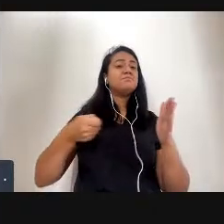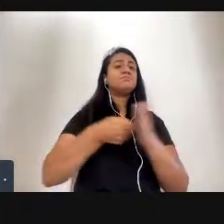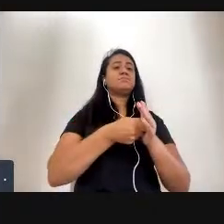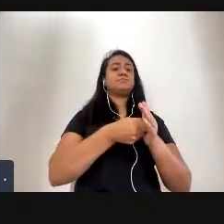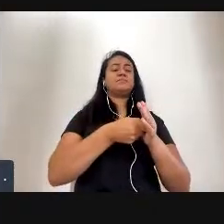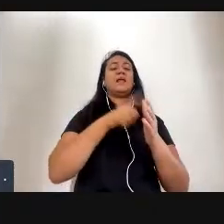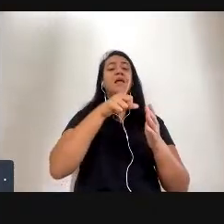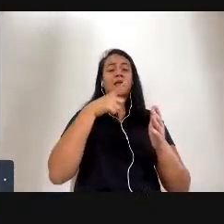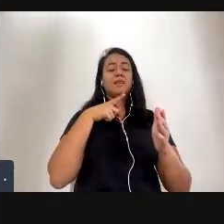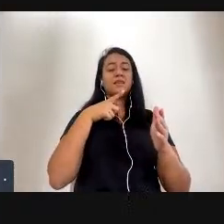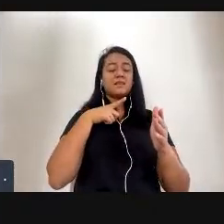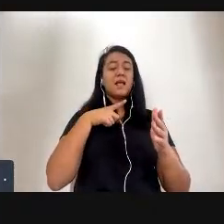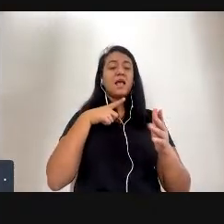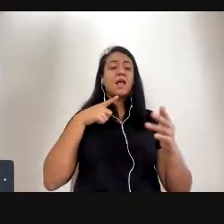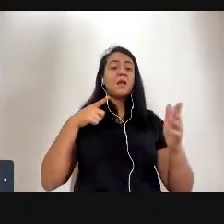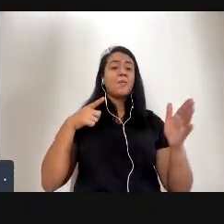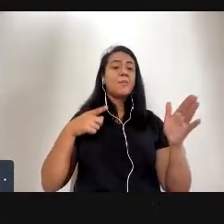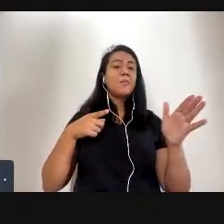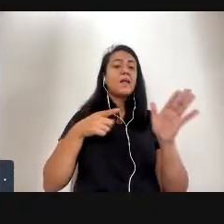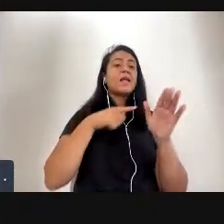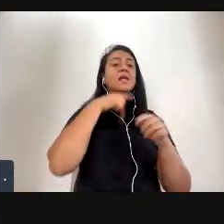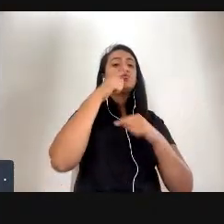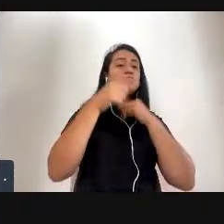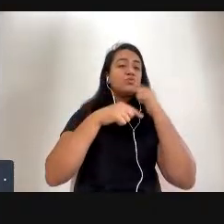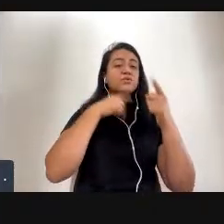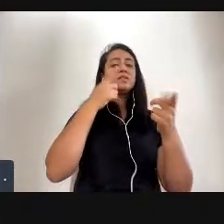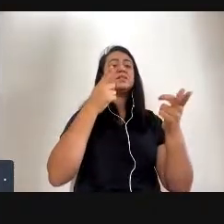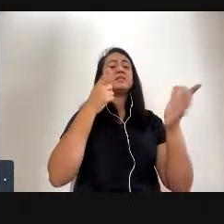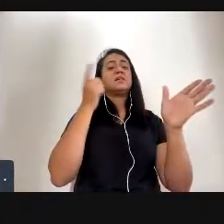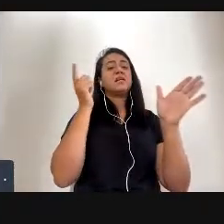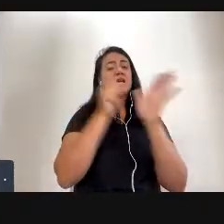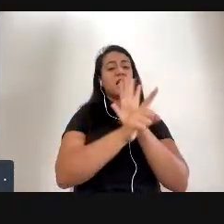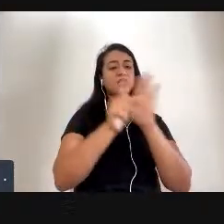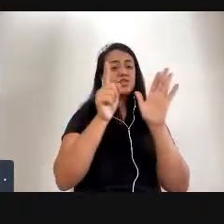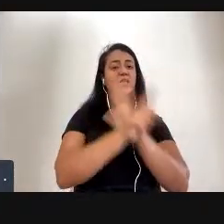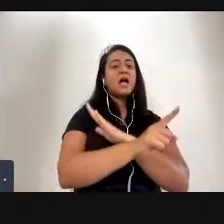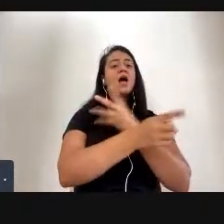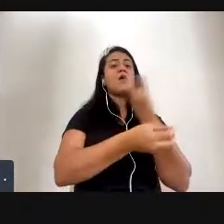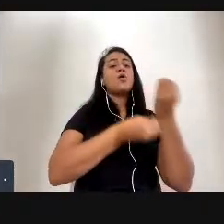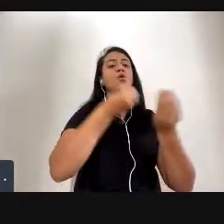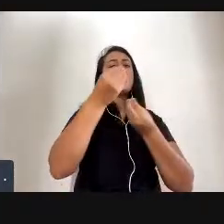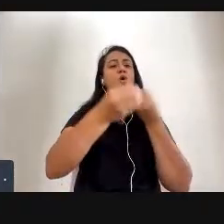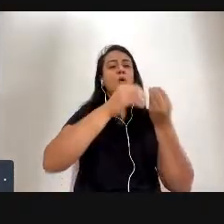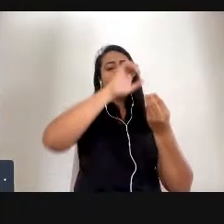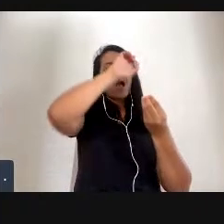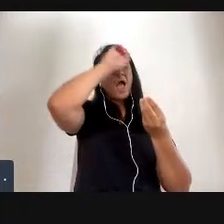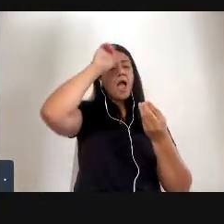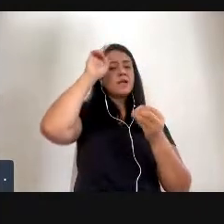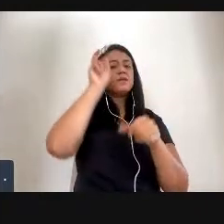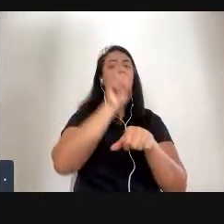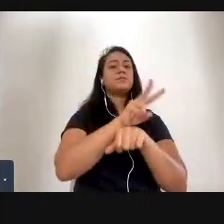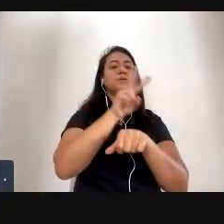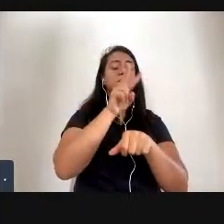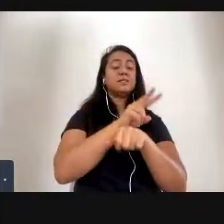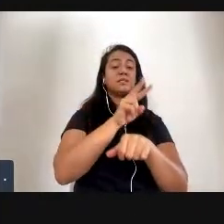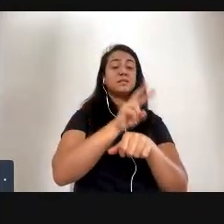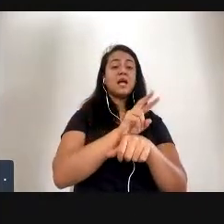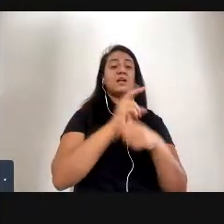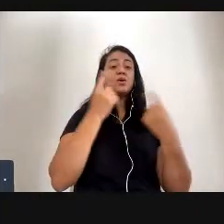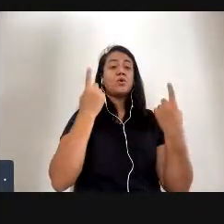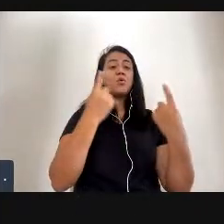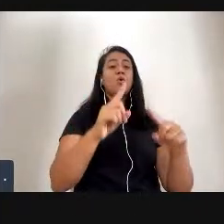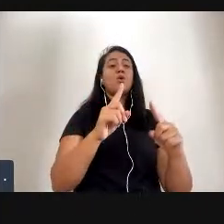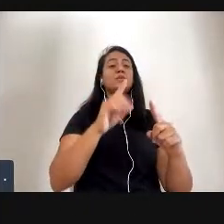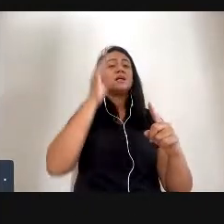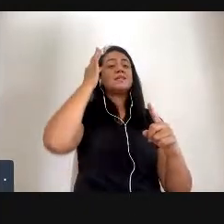participação da ética do cuidado como uma oposição às teorias liberais